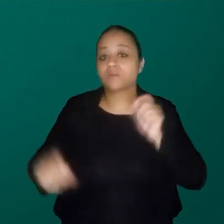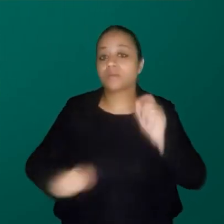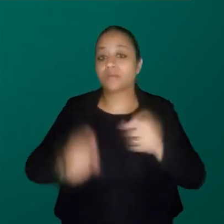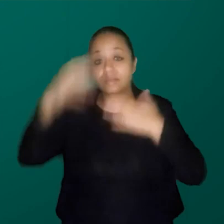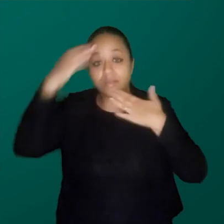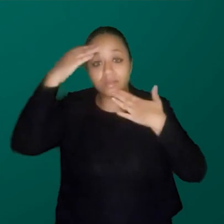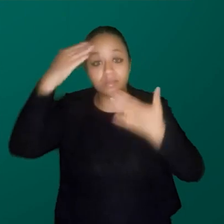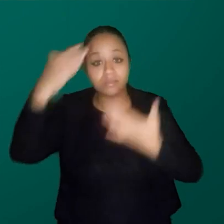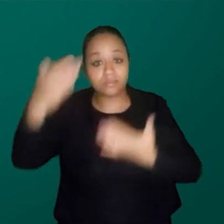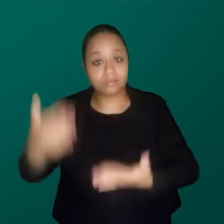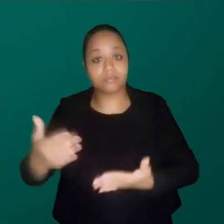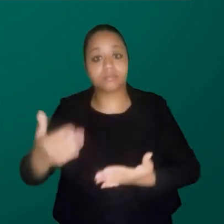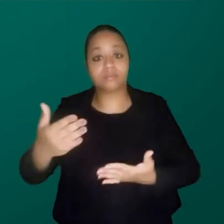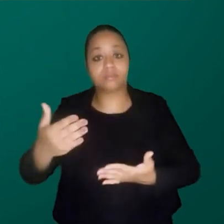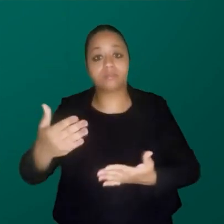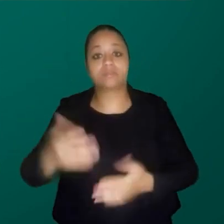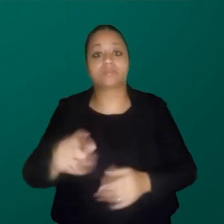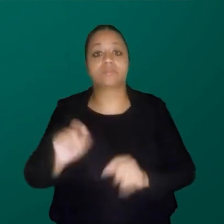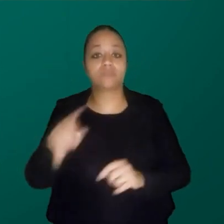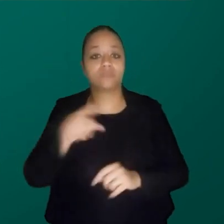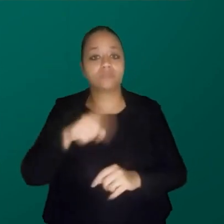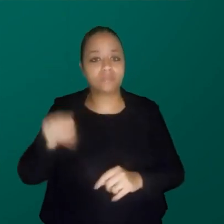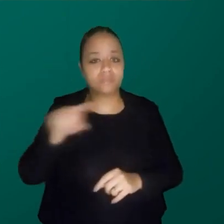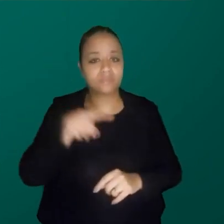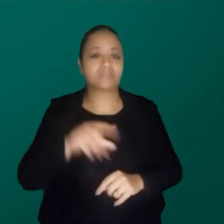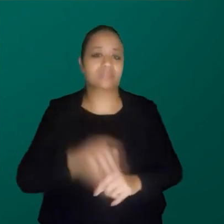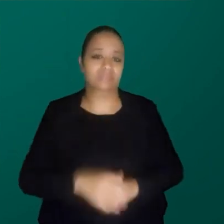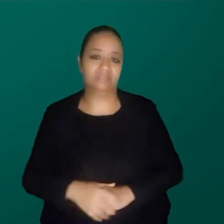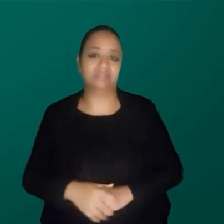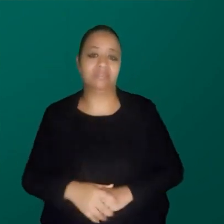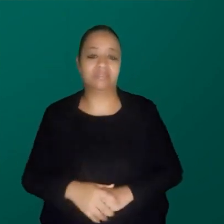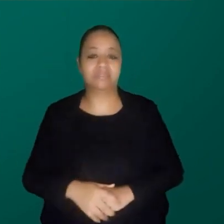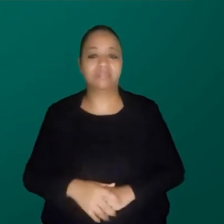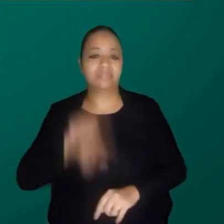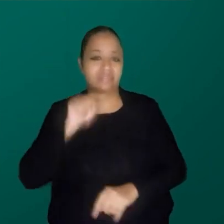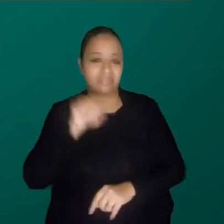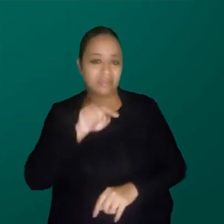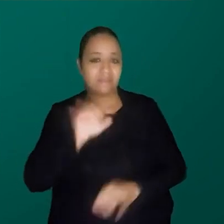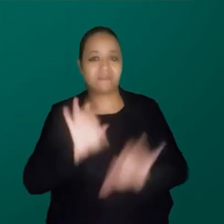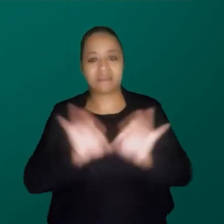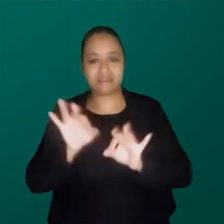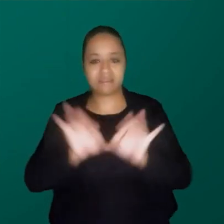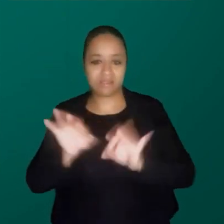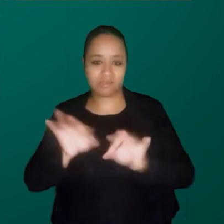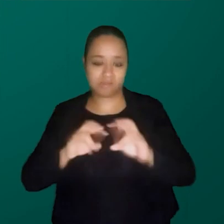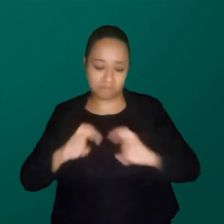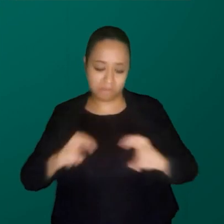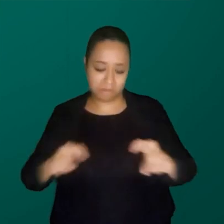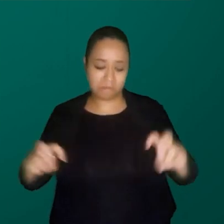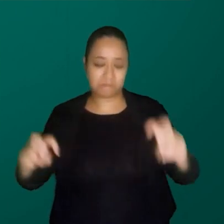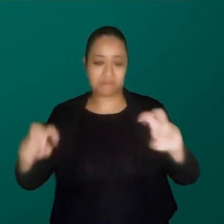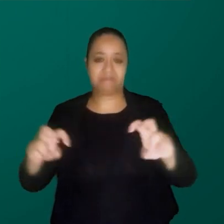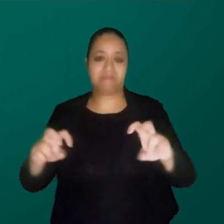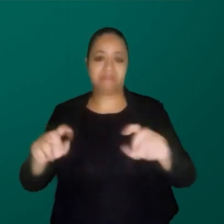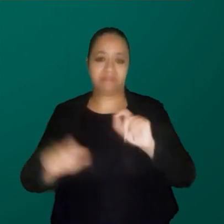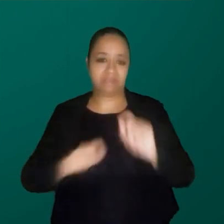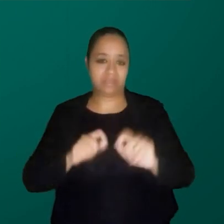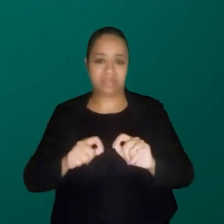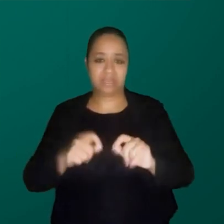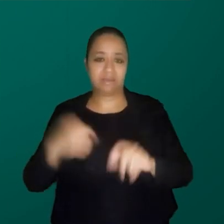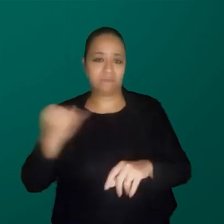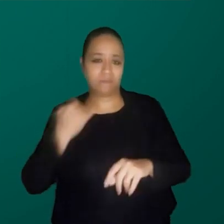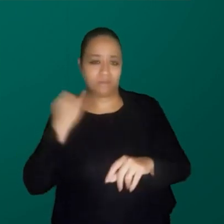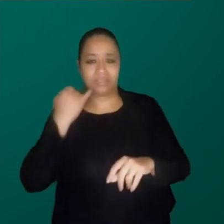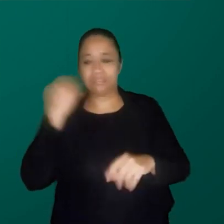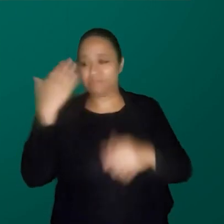agradecendo a você por organizar essa mesa, porque ela, na verdade, foi quem pegou e